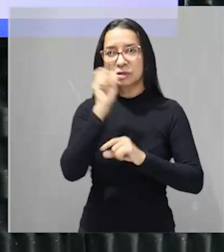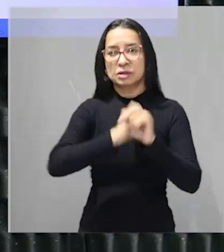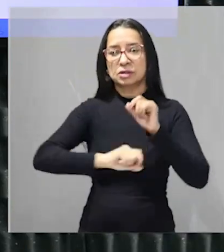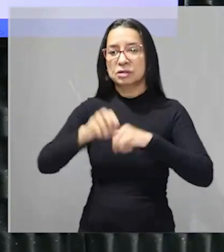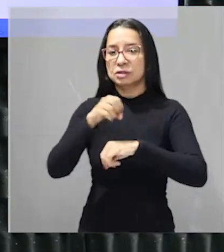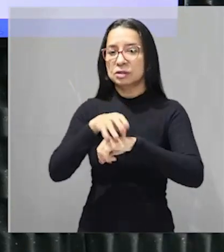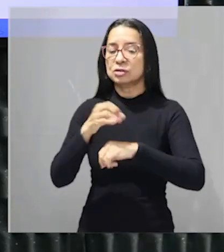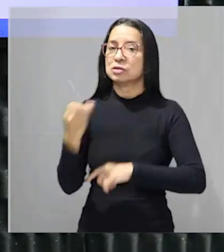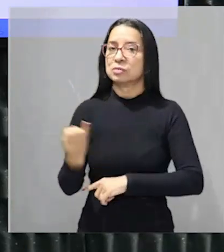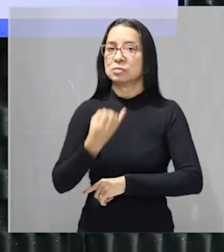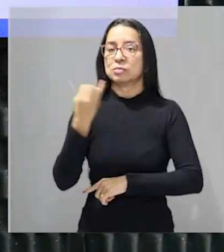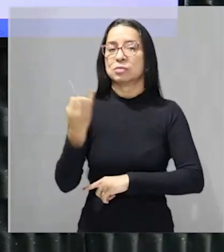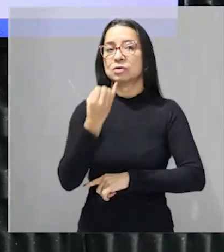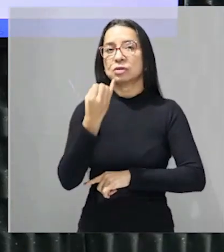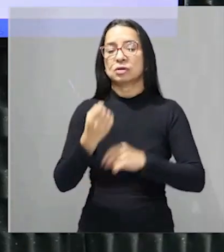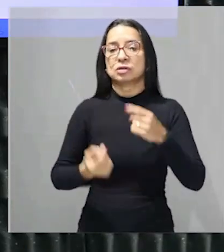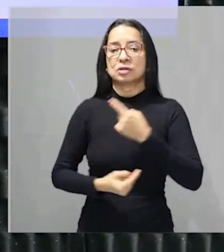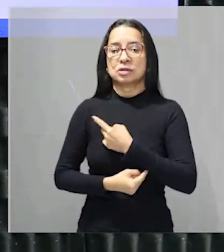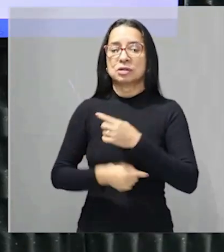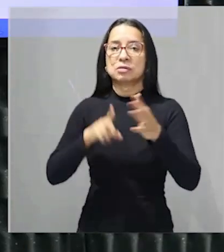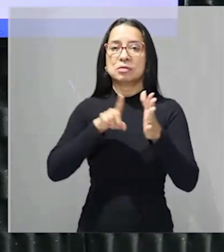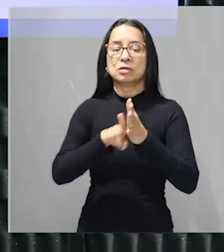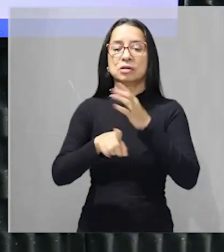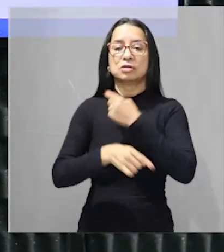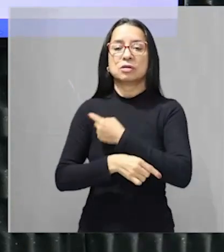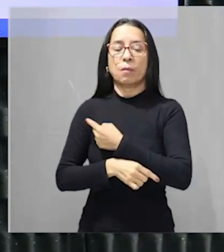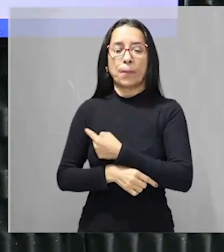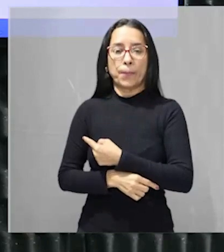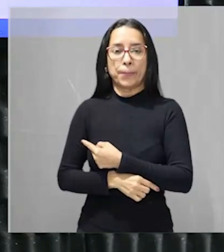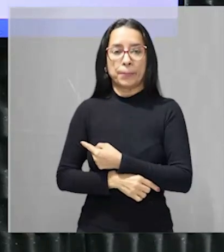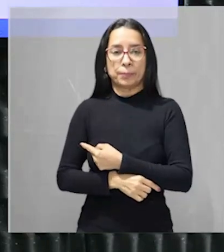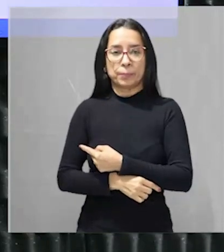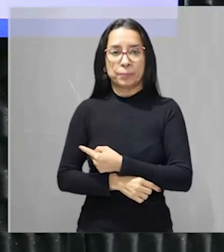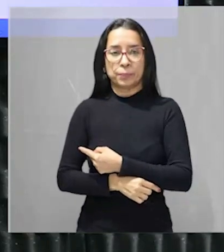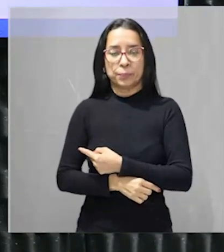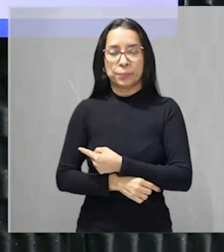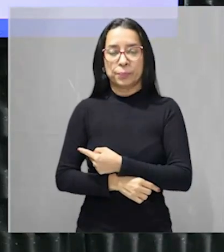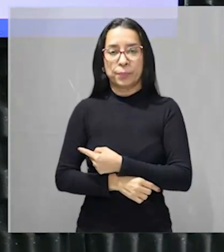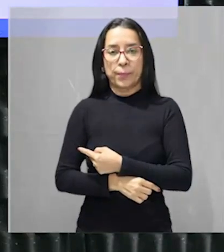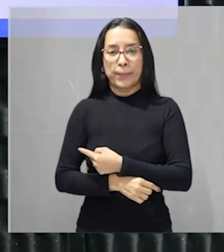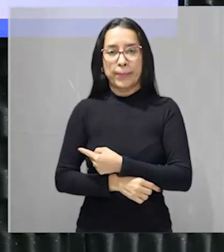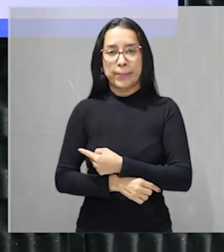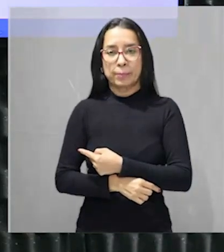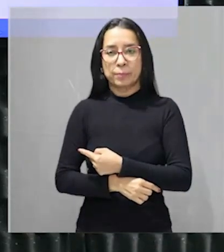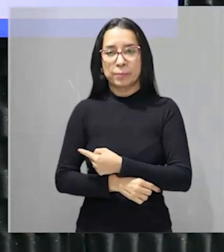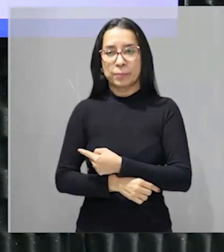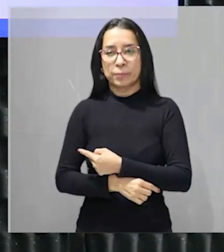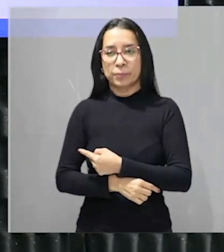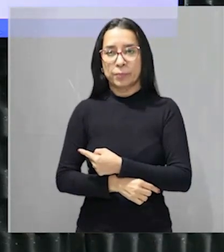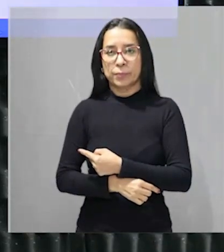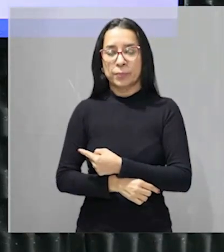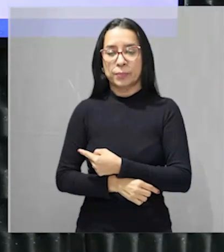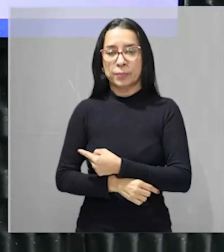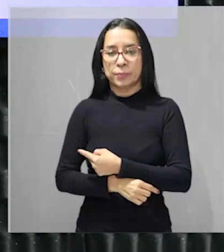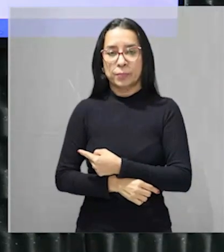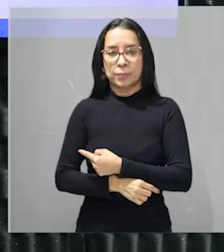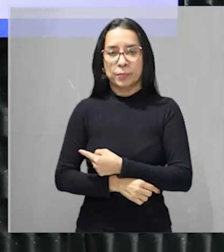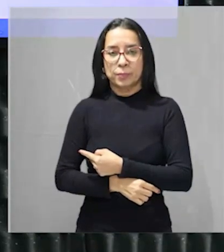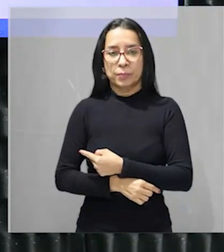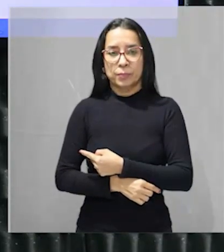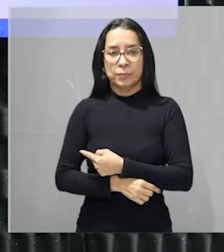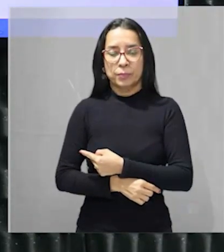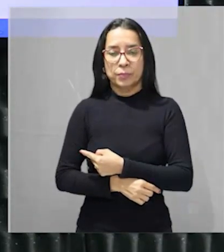dica ela é muito importante e no caso daqui da questão a primeira linha ela já mata baixa latitude onde o clima é quente e úmido